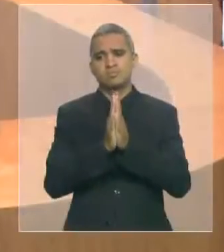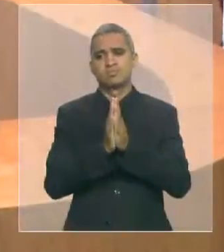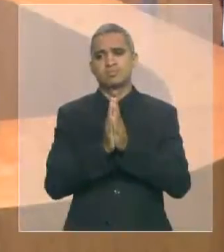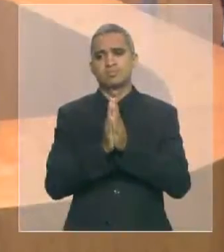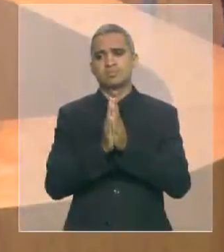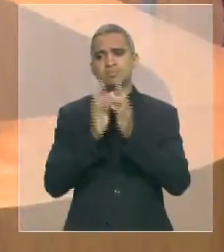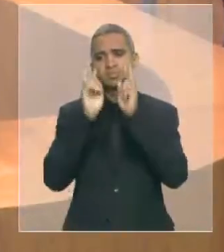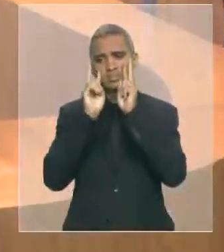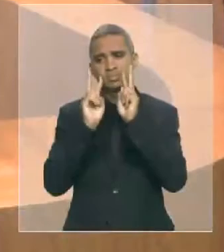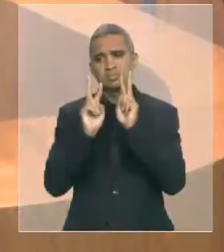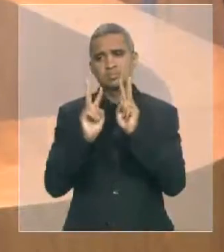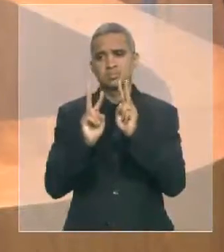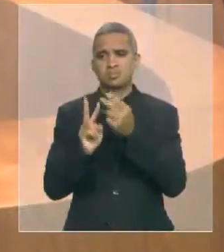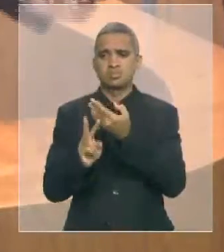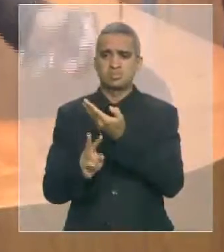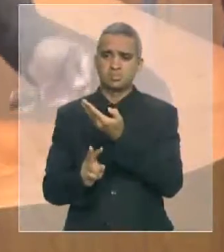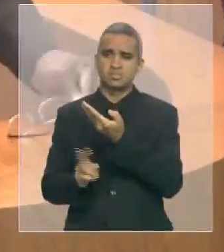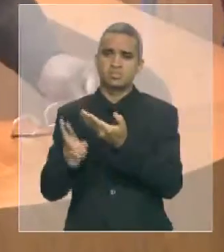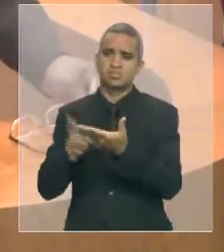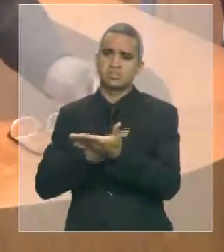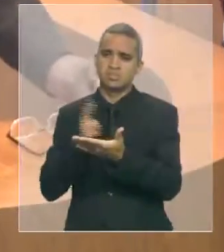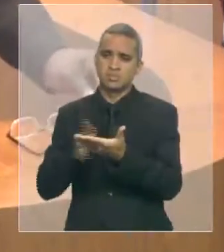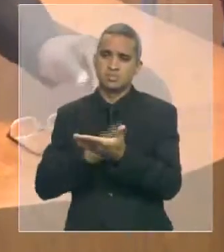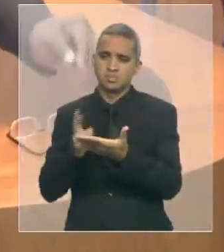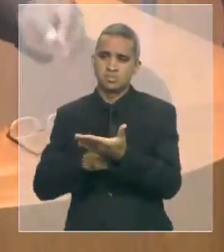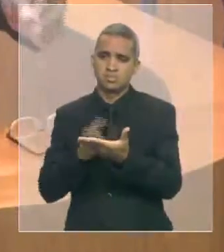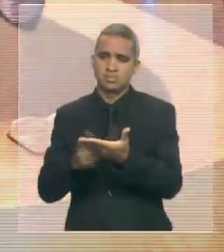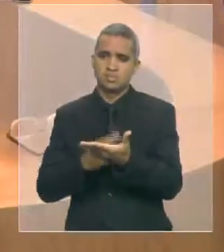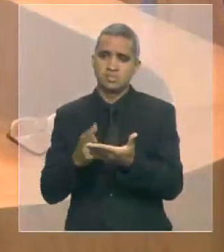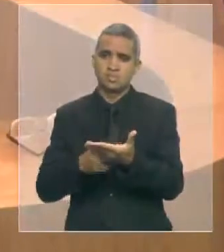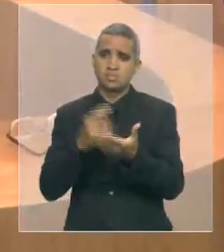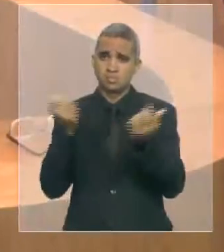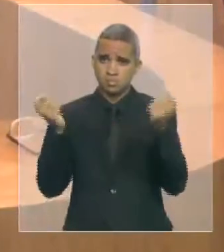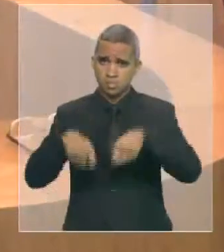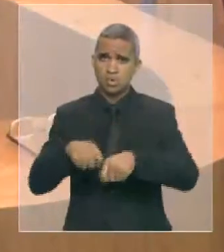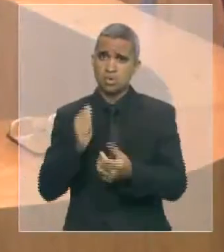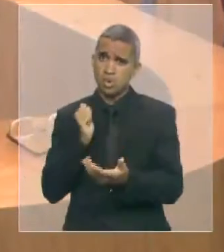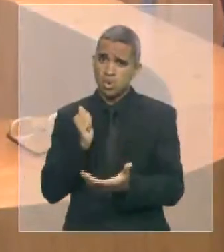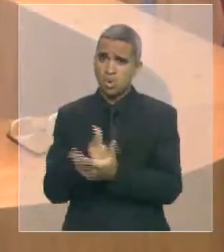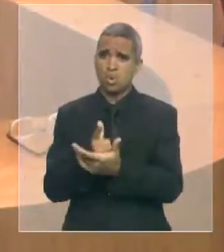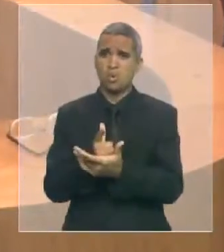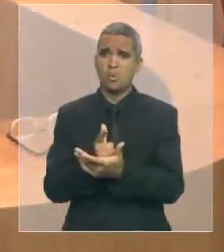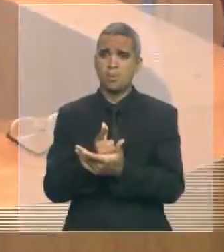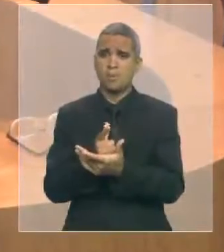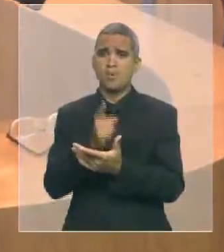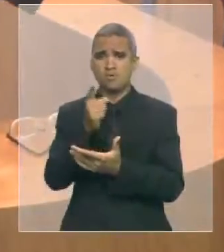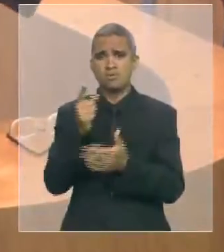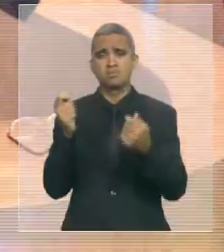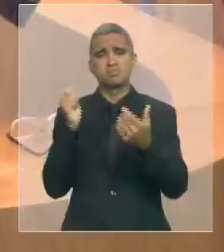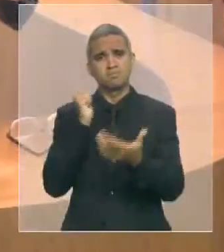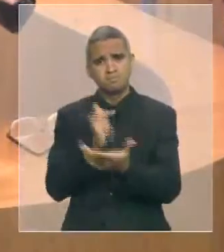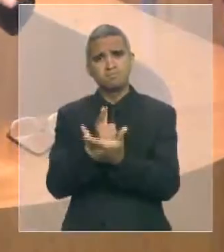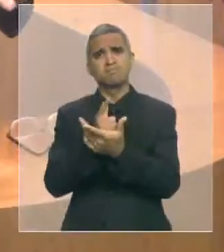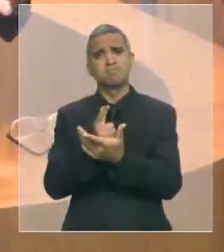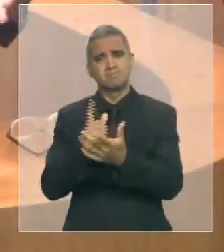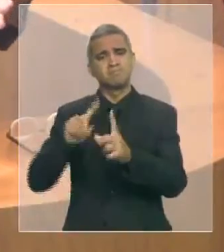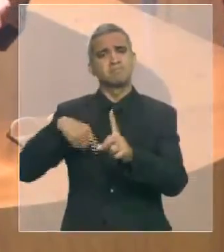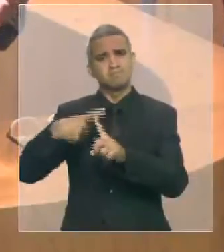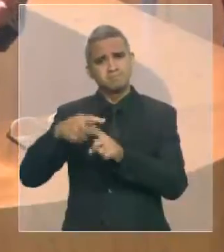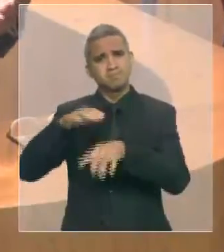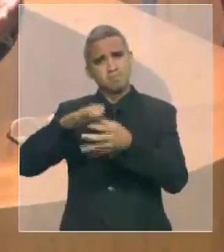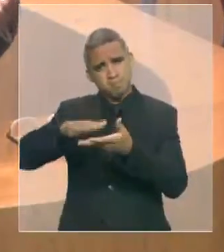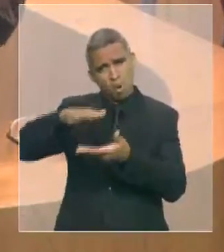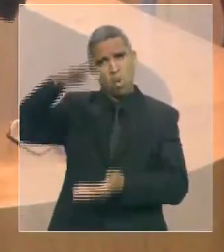se possível, os senhores pudessem comprar em larga escala na mão do companheiro Ebenilso, viu,